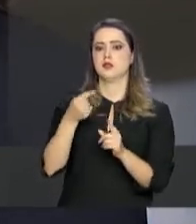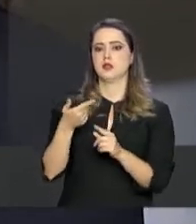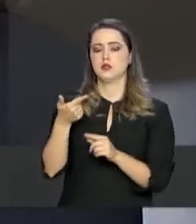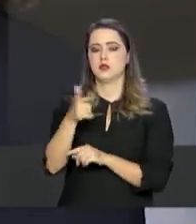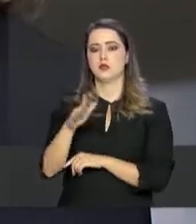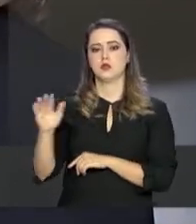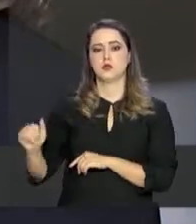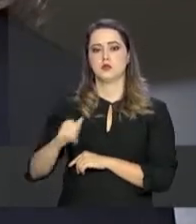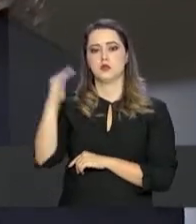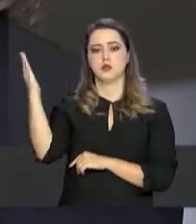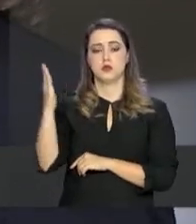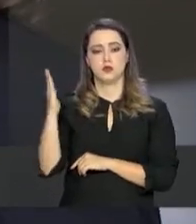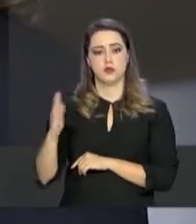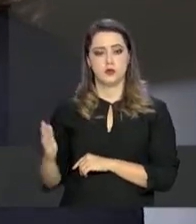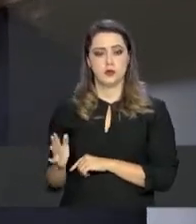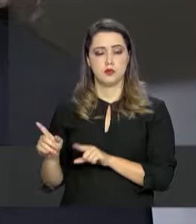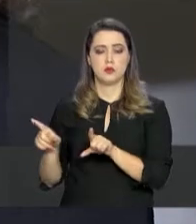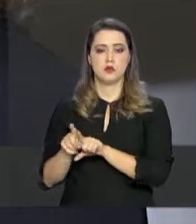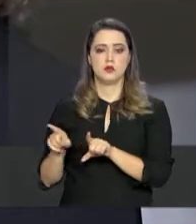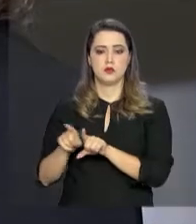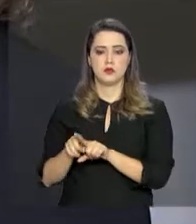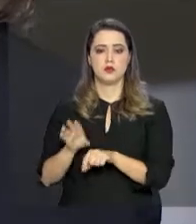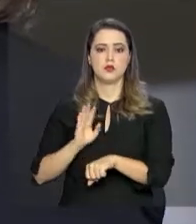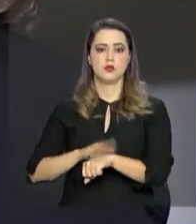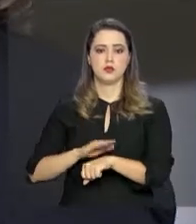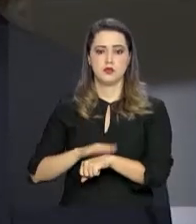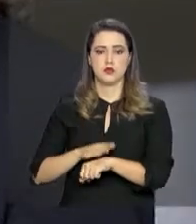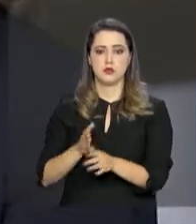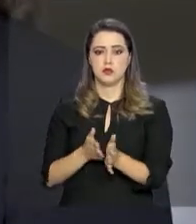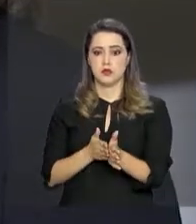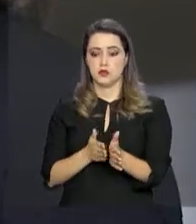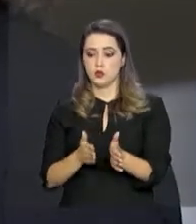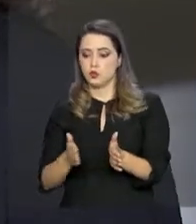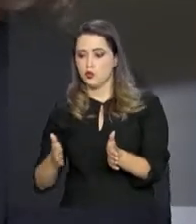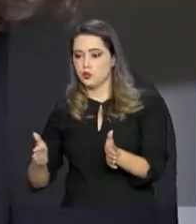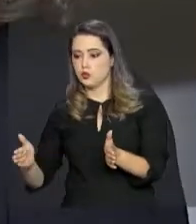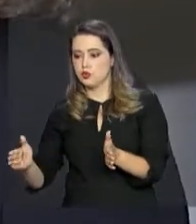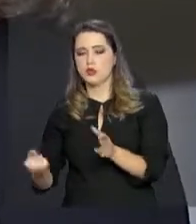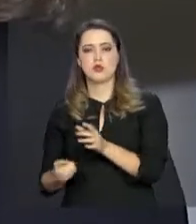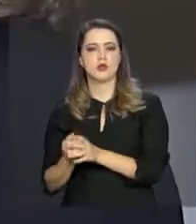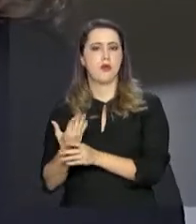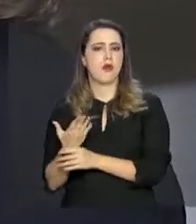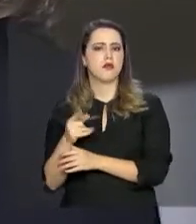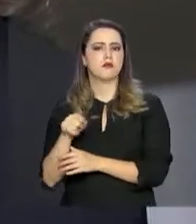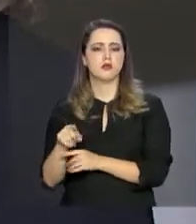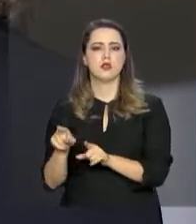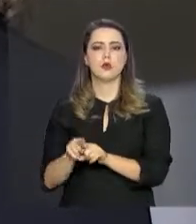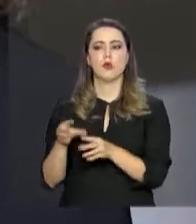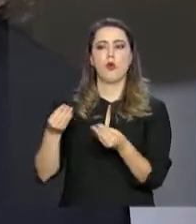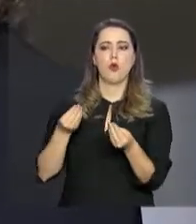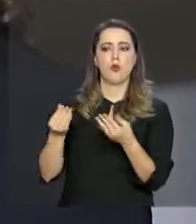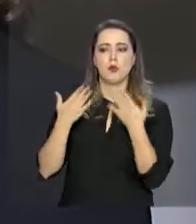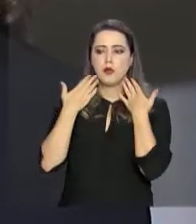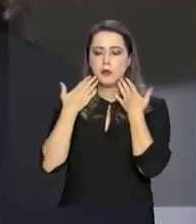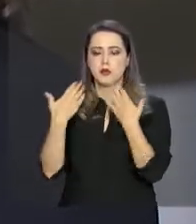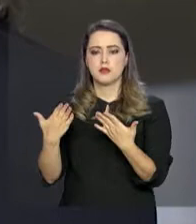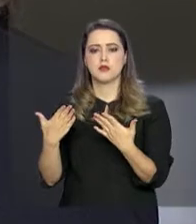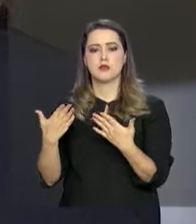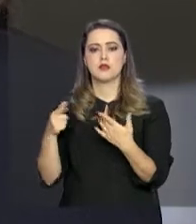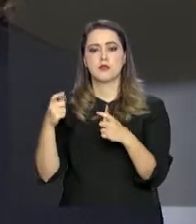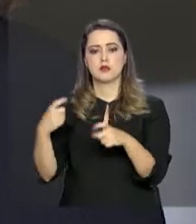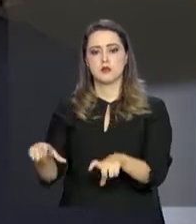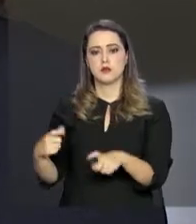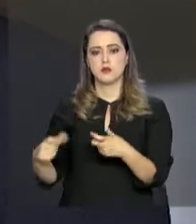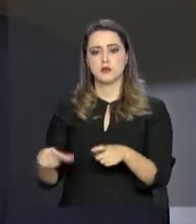internacionais, assim como também o tempo que ele está já no mercado e como ele quer promover o determinado